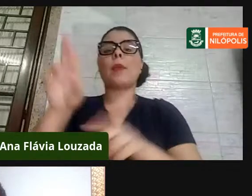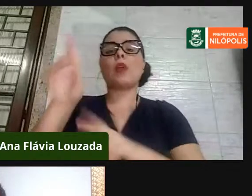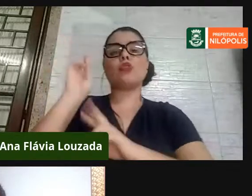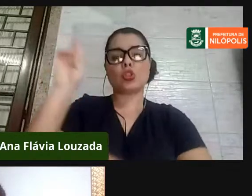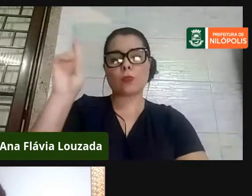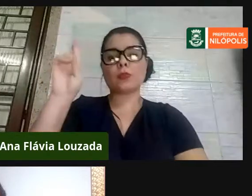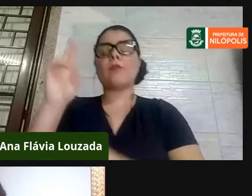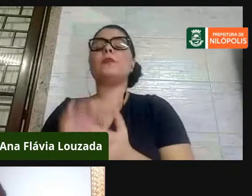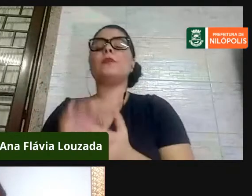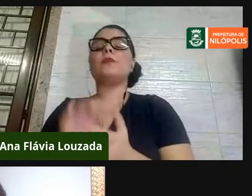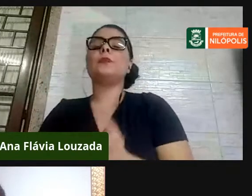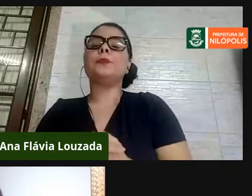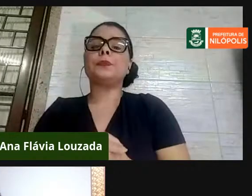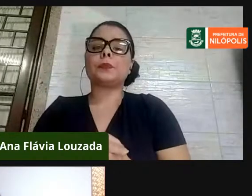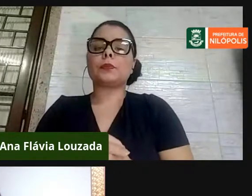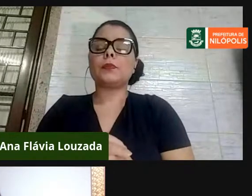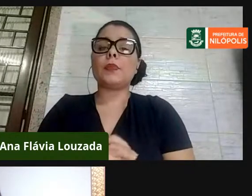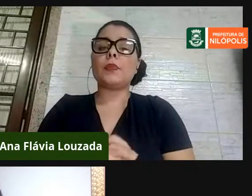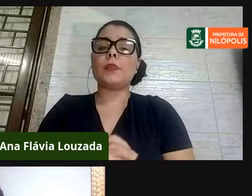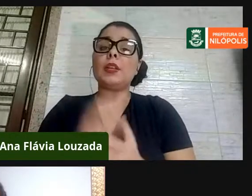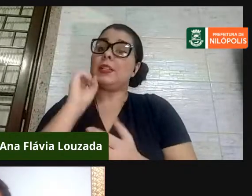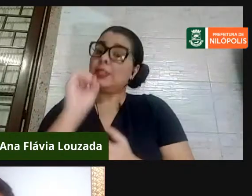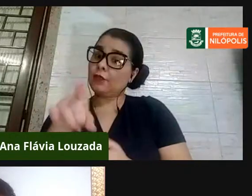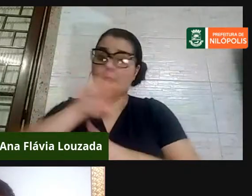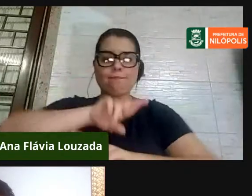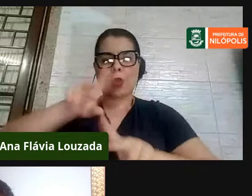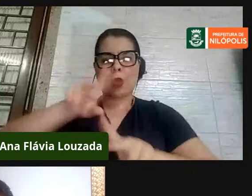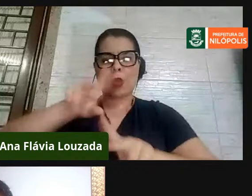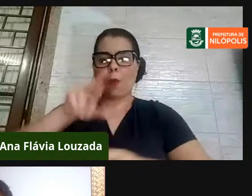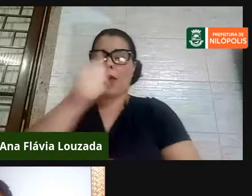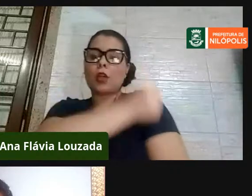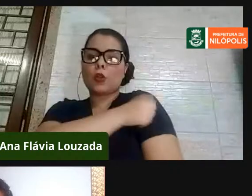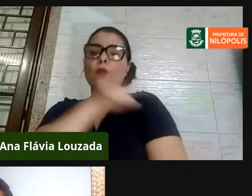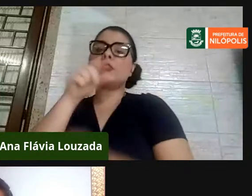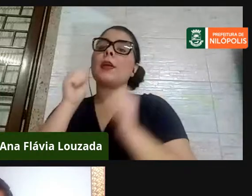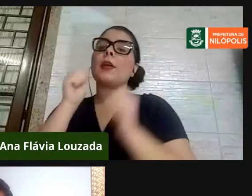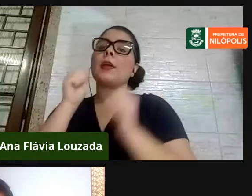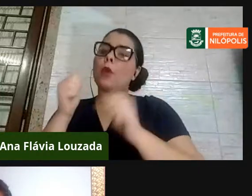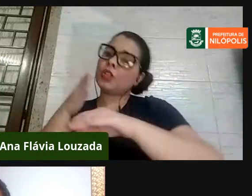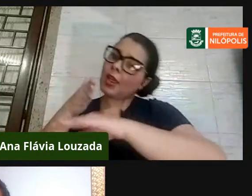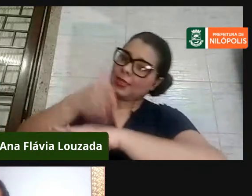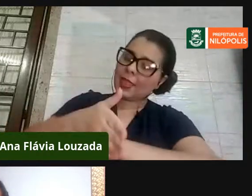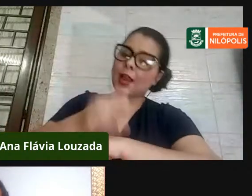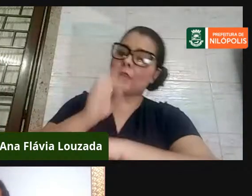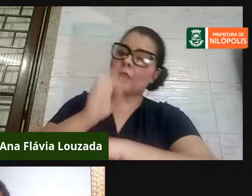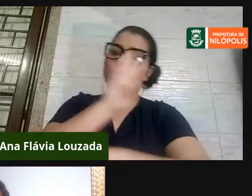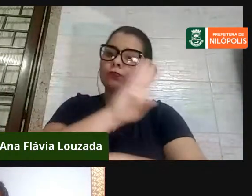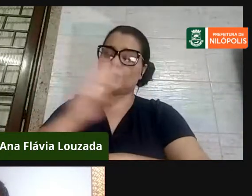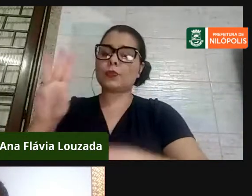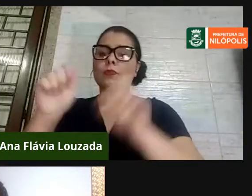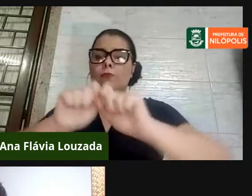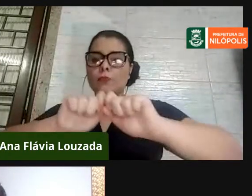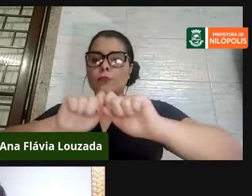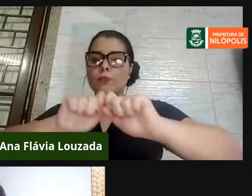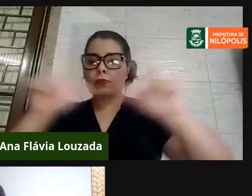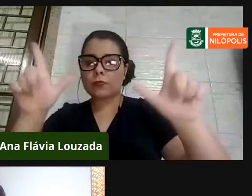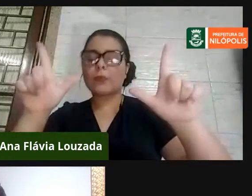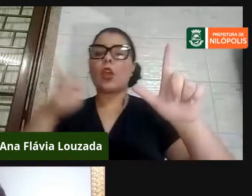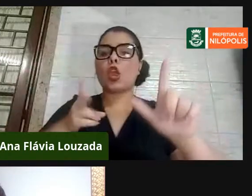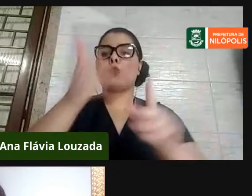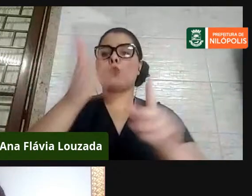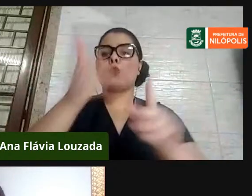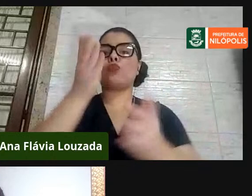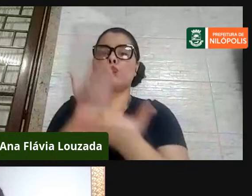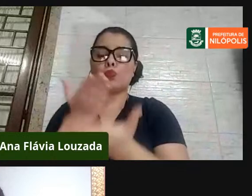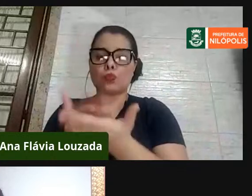pública. Se você não é nosso aluno, você pode entrar também lá na plataforma e acessar e manter os seus estudos em dia.